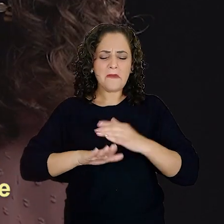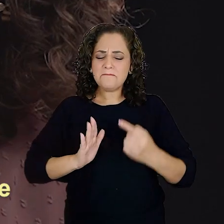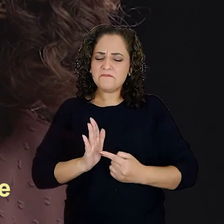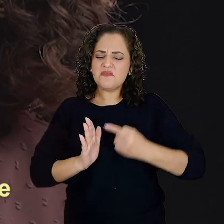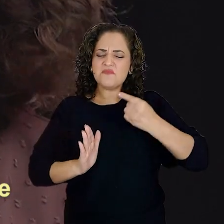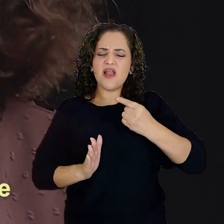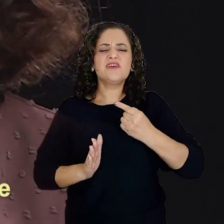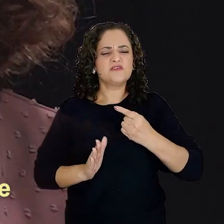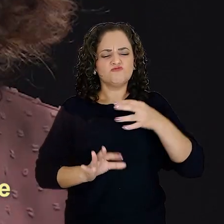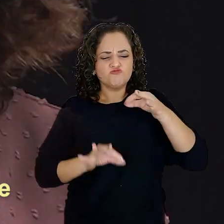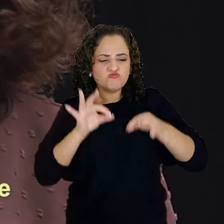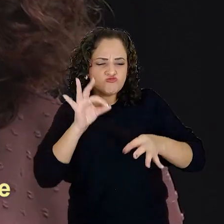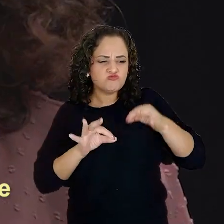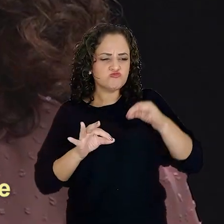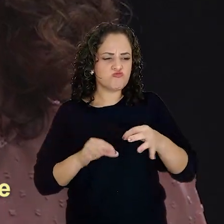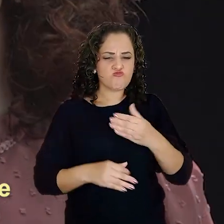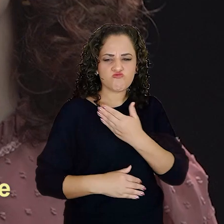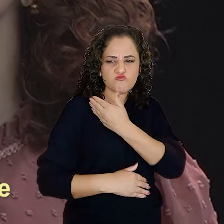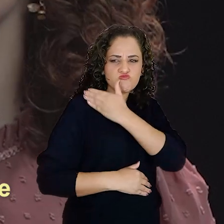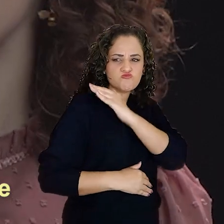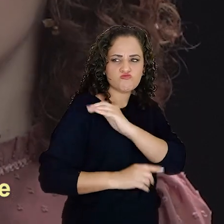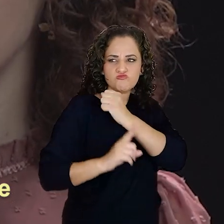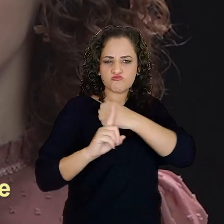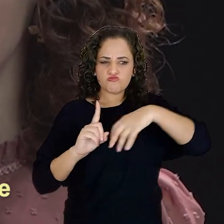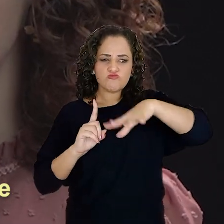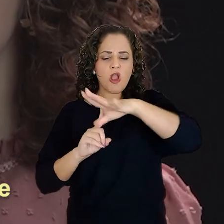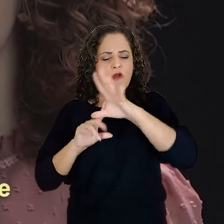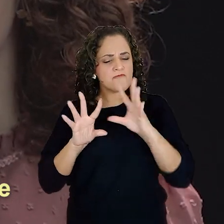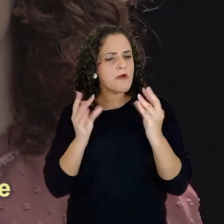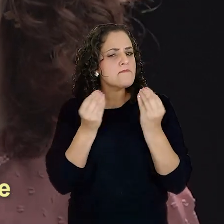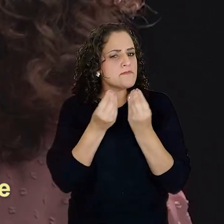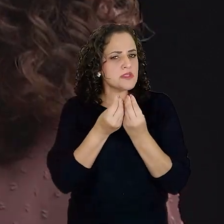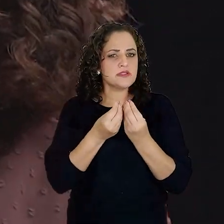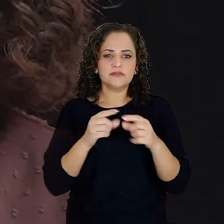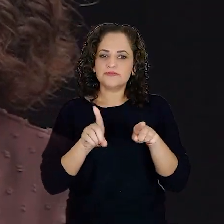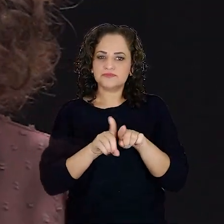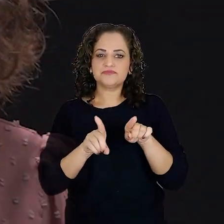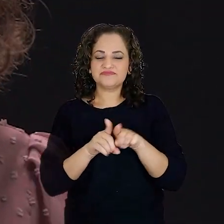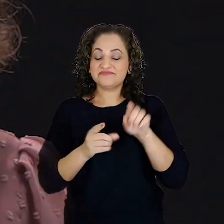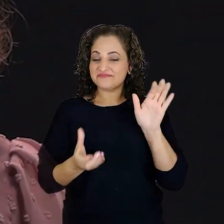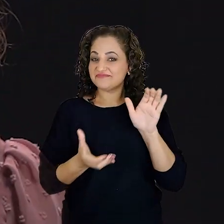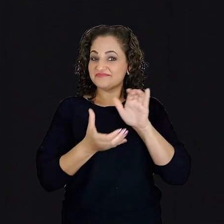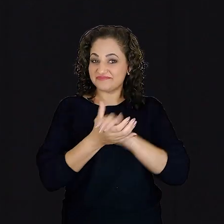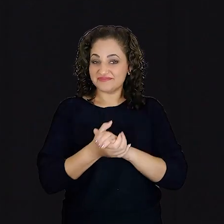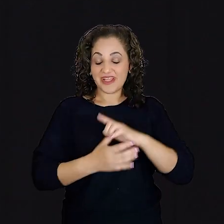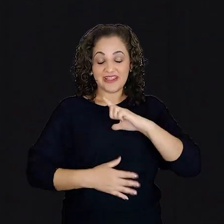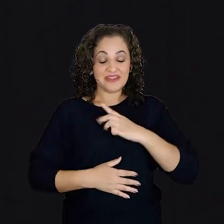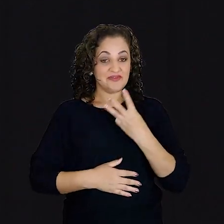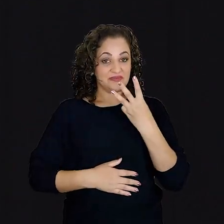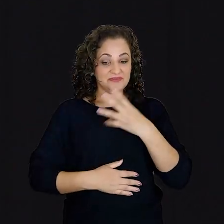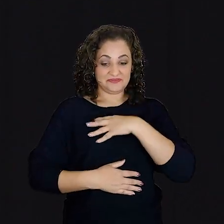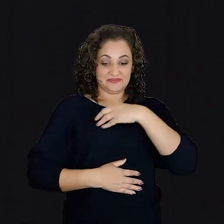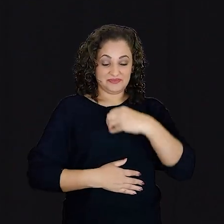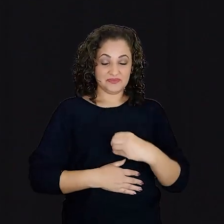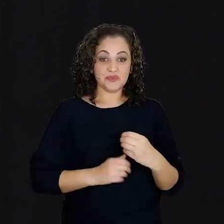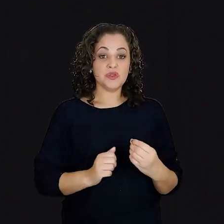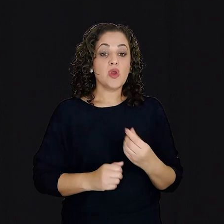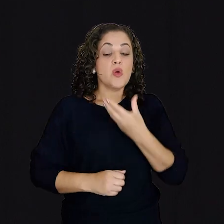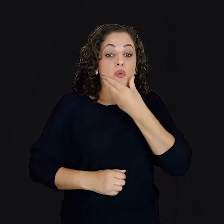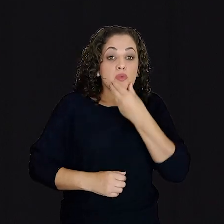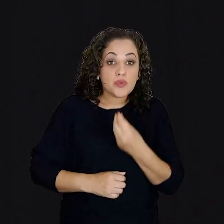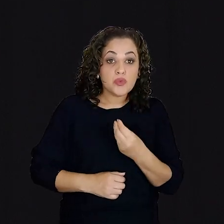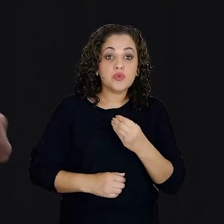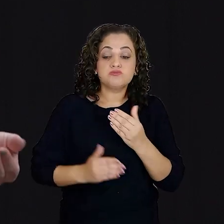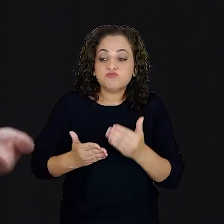Nossa pioneira enfrentou muitos julgamentos e preconceitos da sociedade e até da própria família. Foi casada e teve três